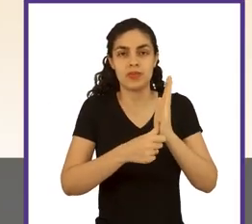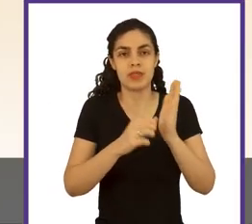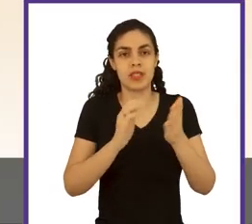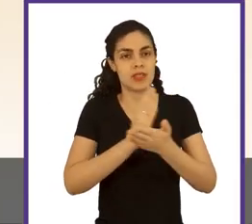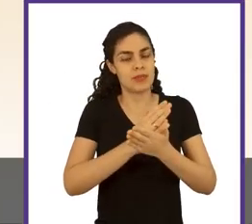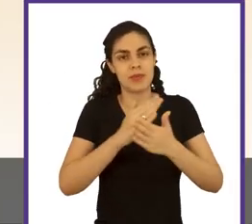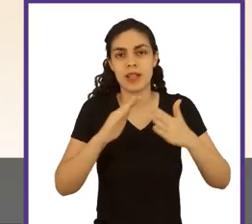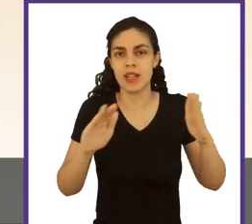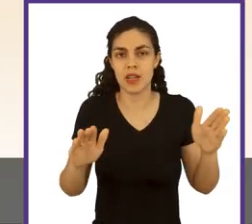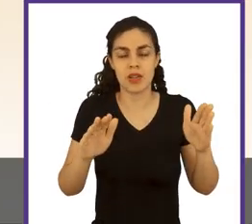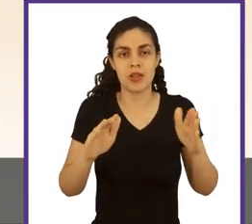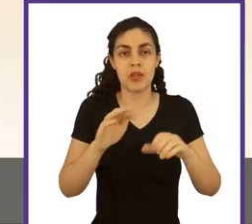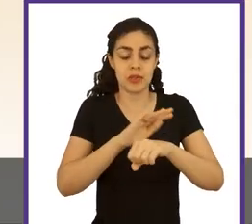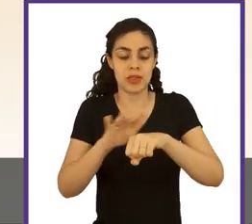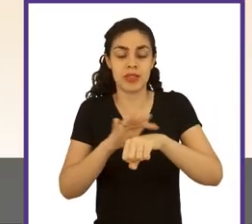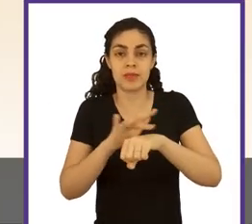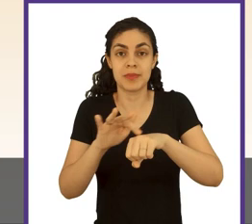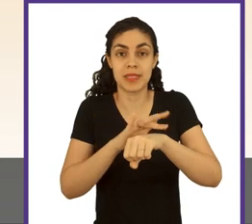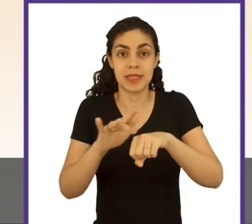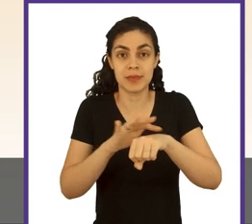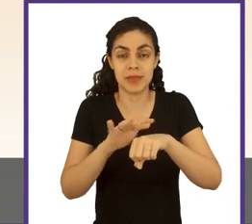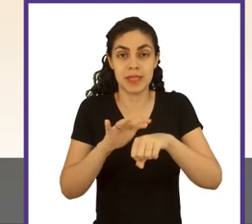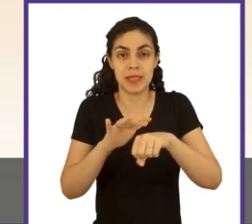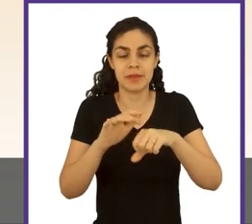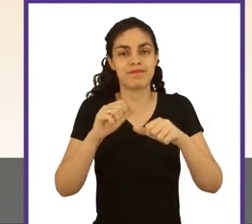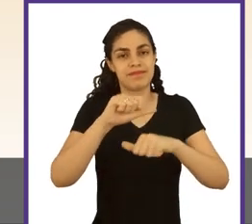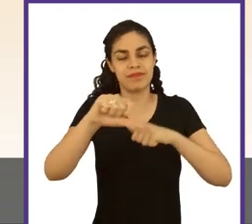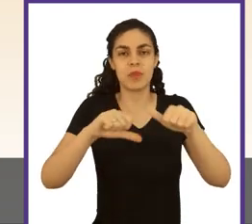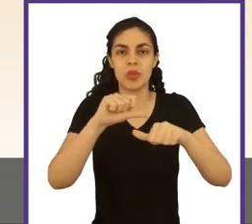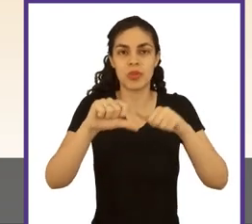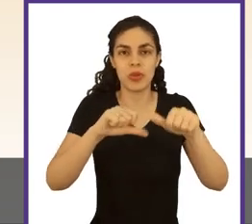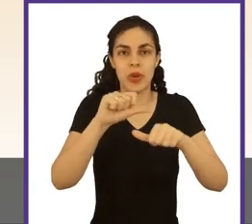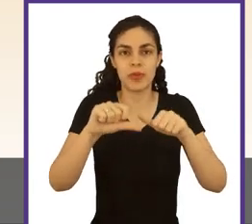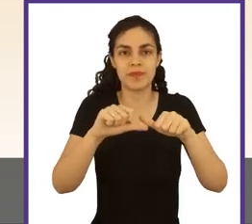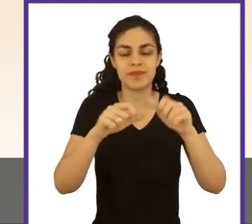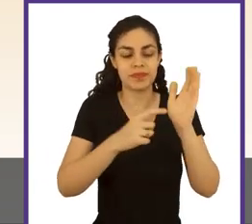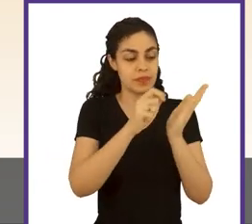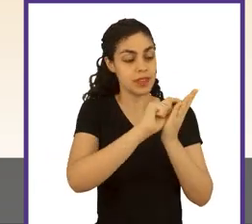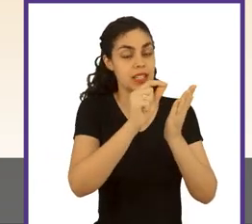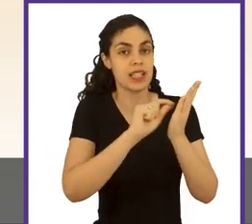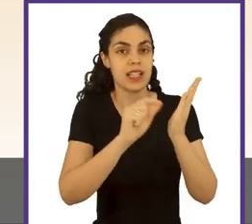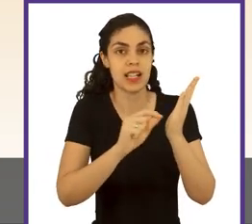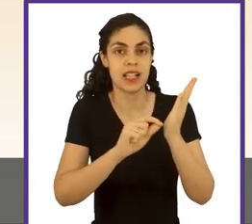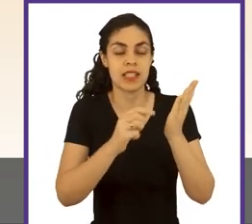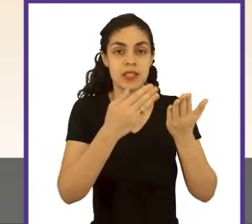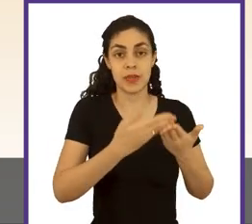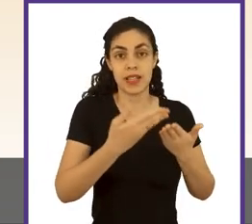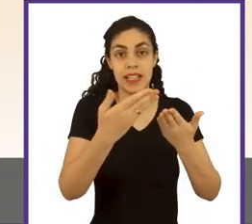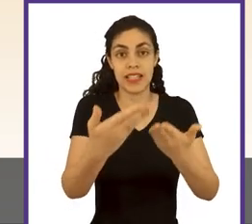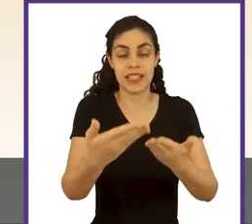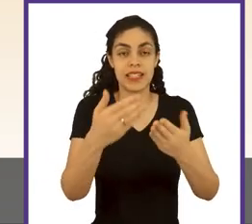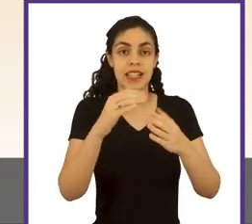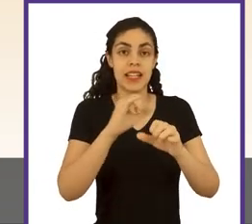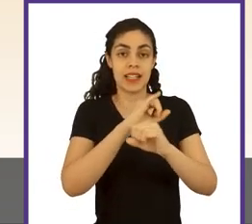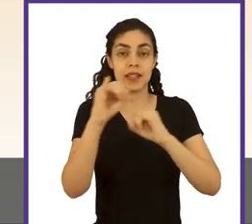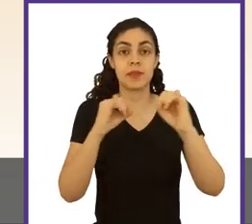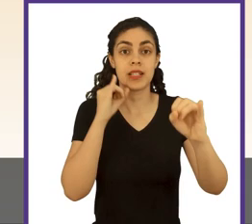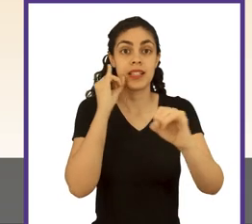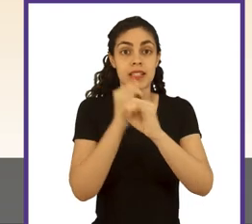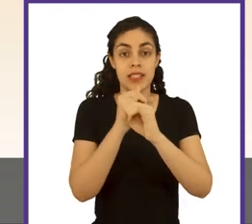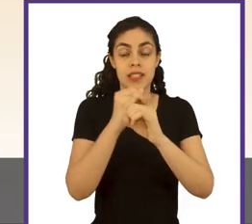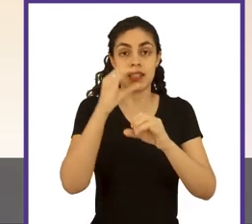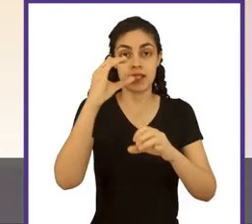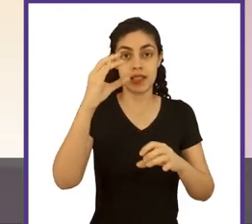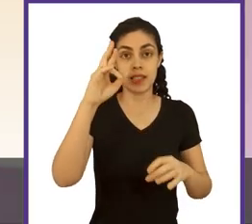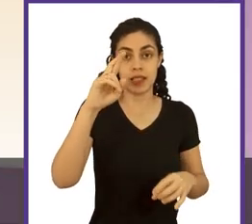a emissão da CIP está suspensa por conta da pandemia. No lugar dela, o Conselho está emitindo a declaração. Inclusive, a cerimônia de entrega agora é